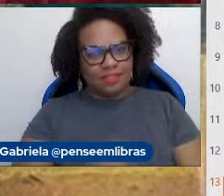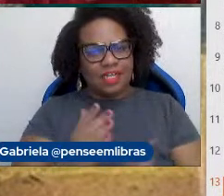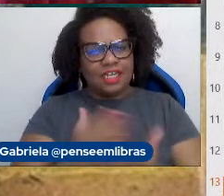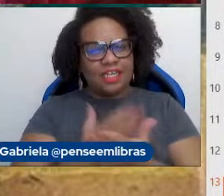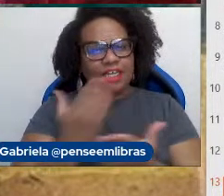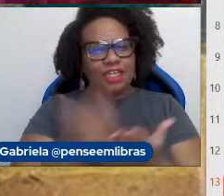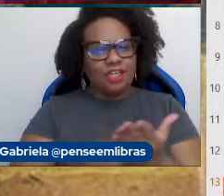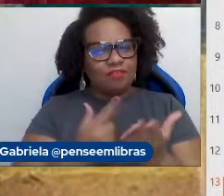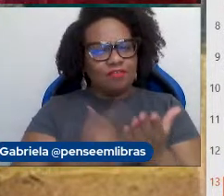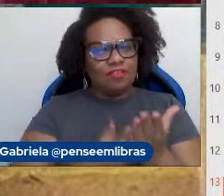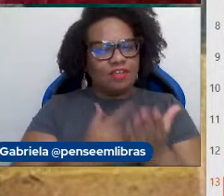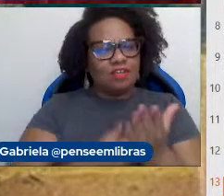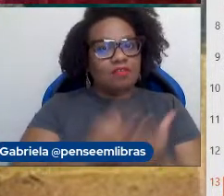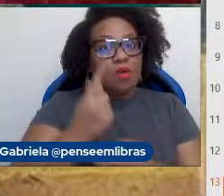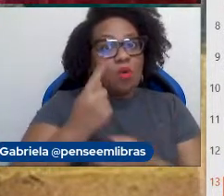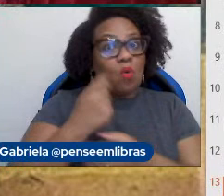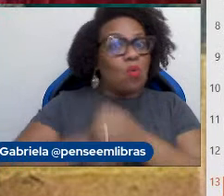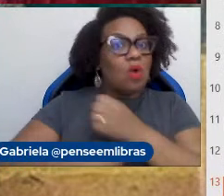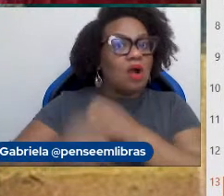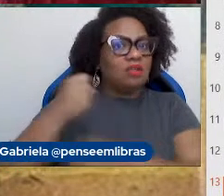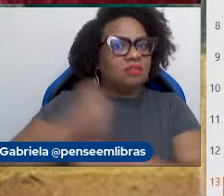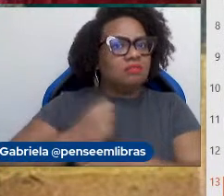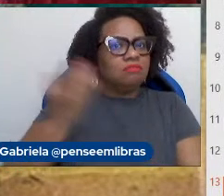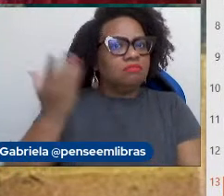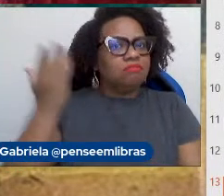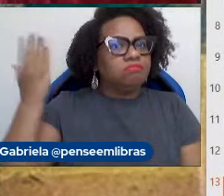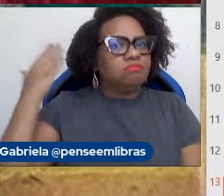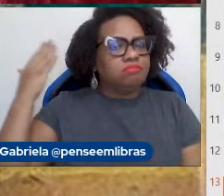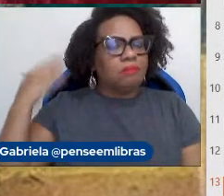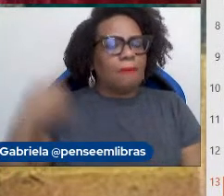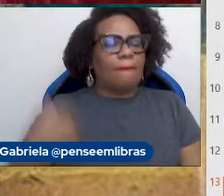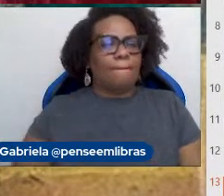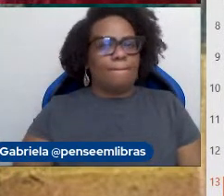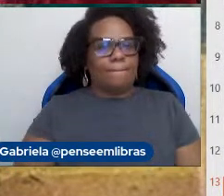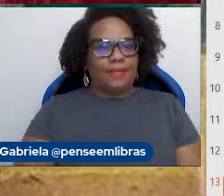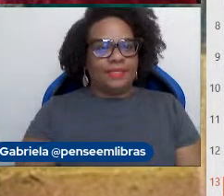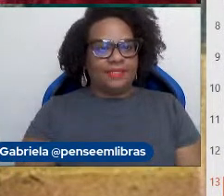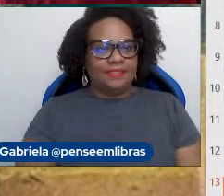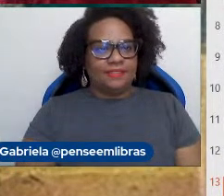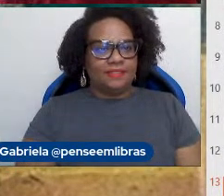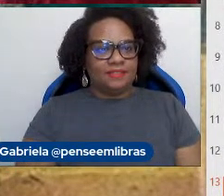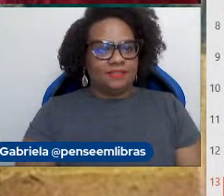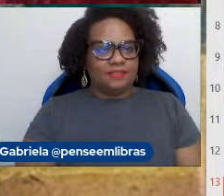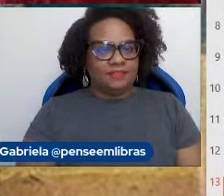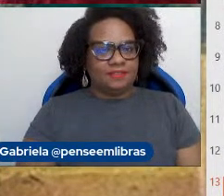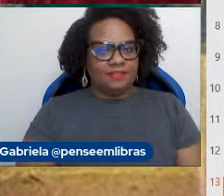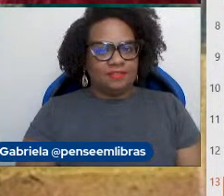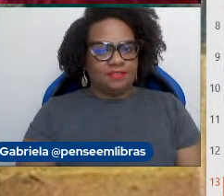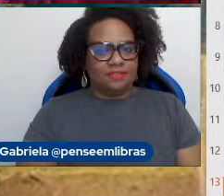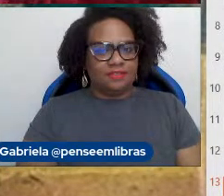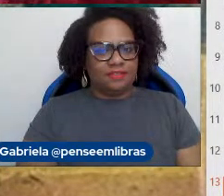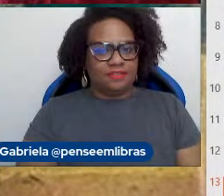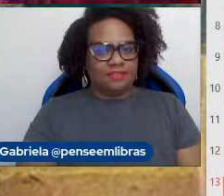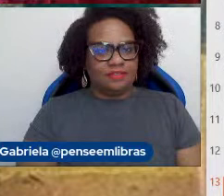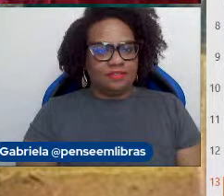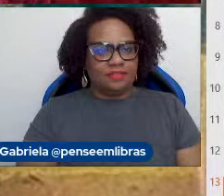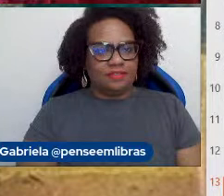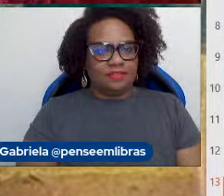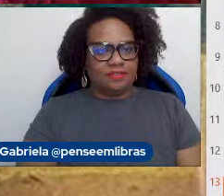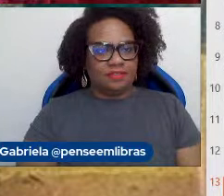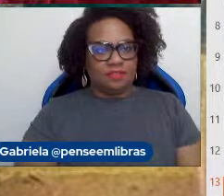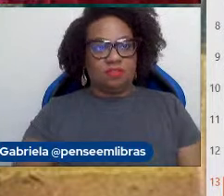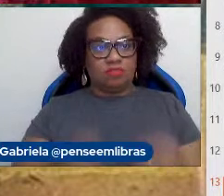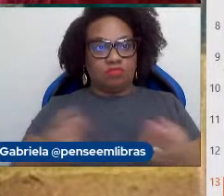um ano atrás do Wang, um musicólogo